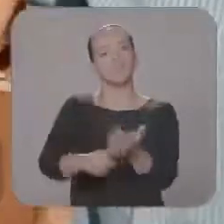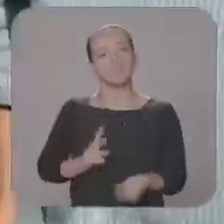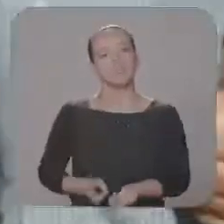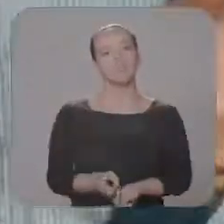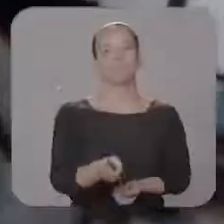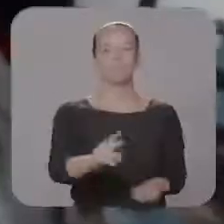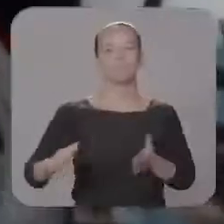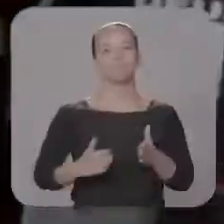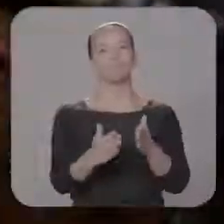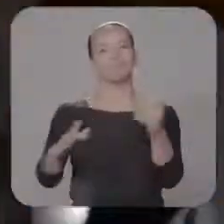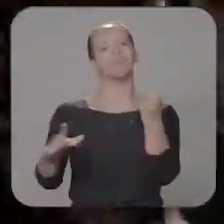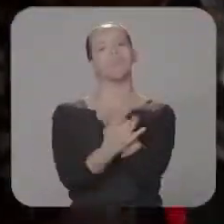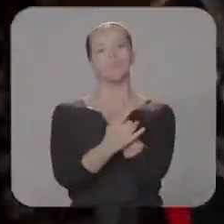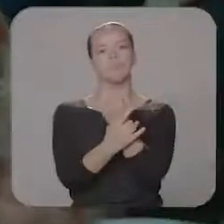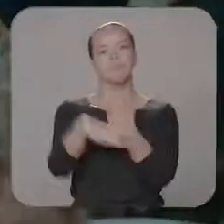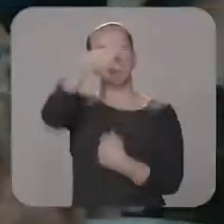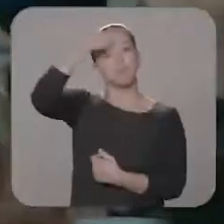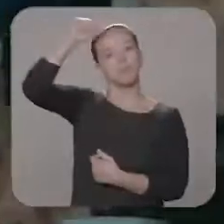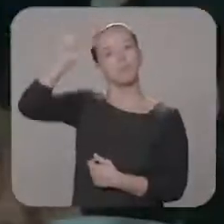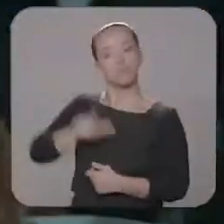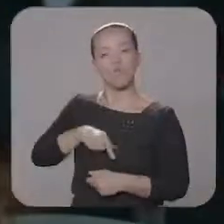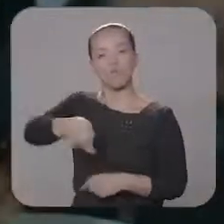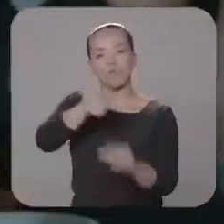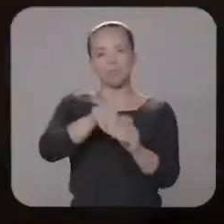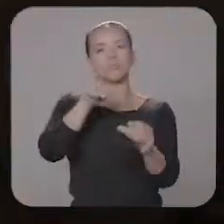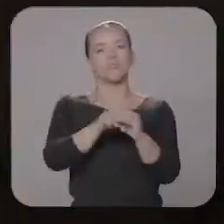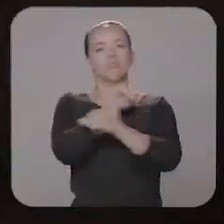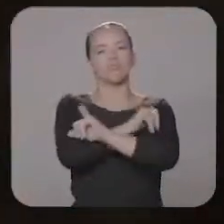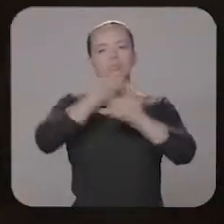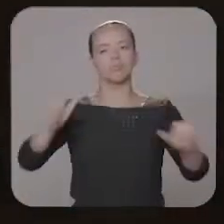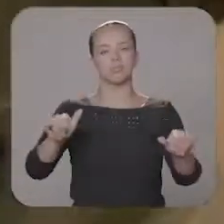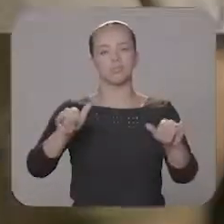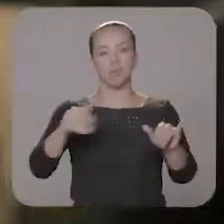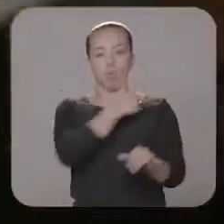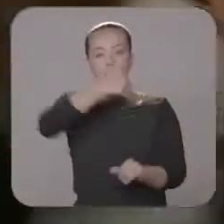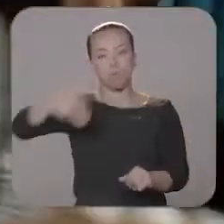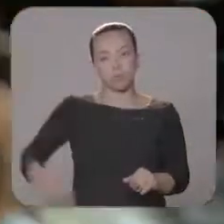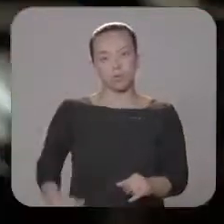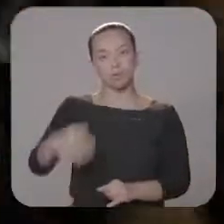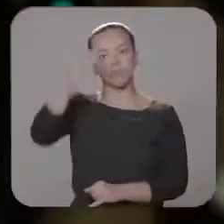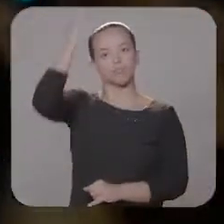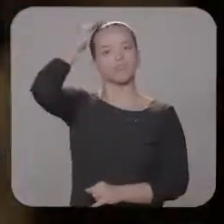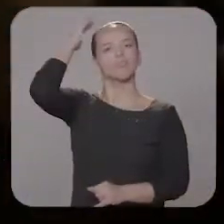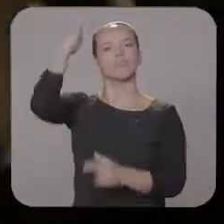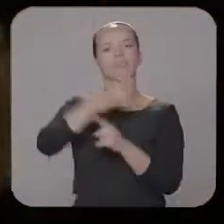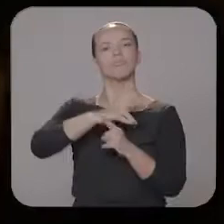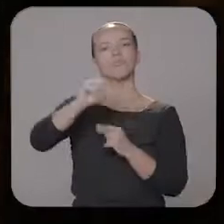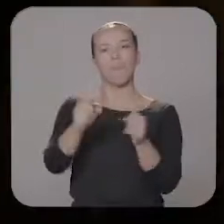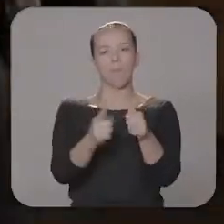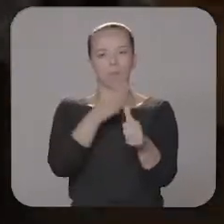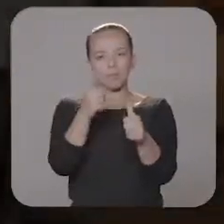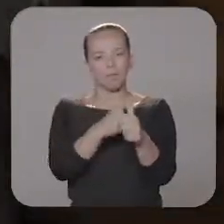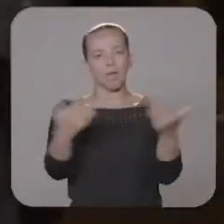continuar seguindo por um caminho seguro. O Mato Grosso do Sul foi às urnas e deu o seu recado. O governador Reinaldo Azambuja venceu o